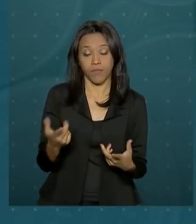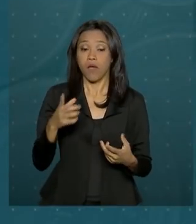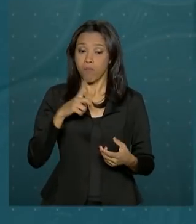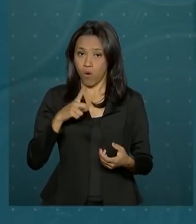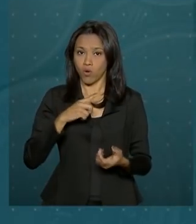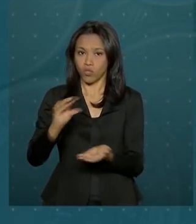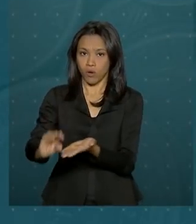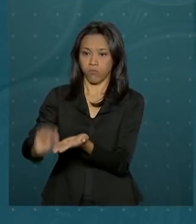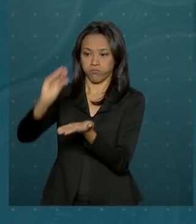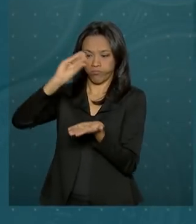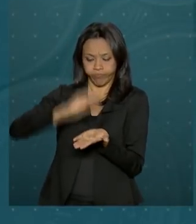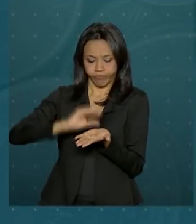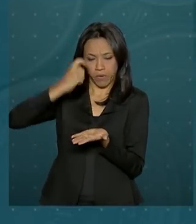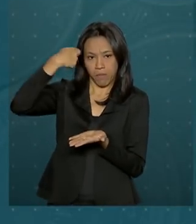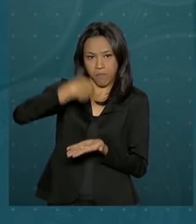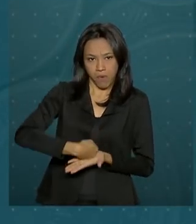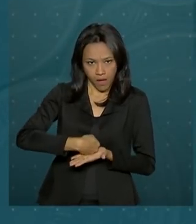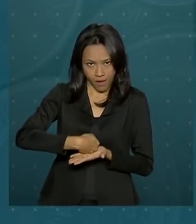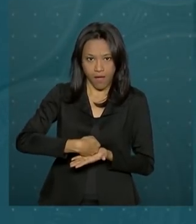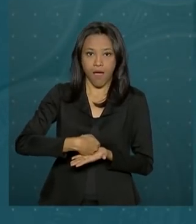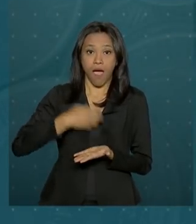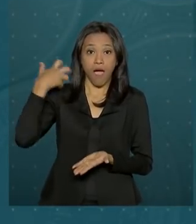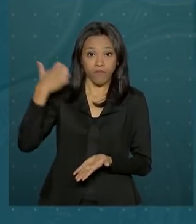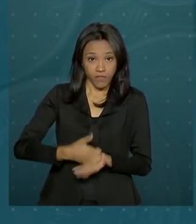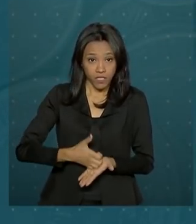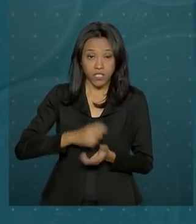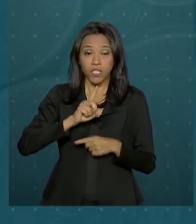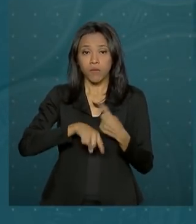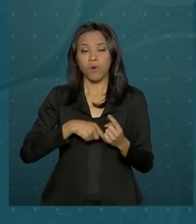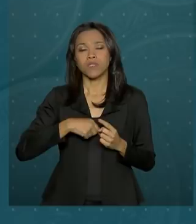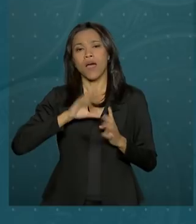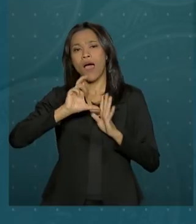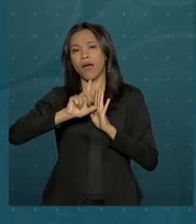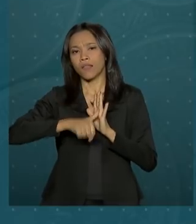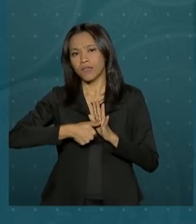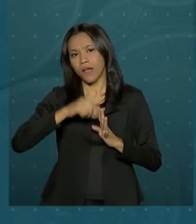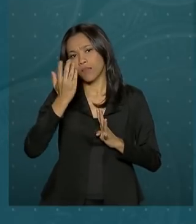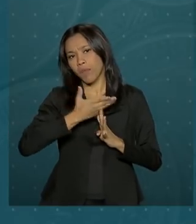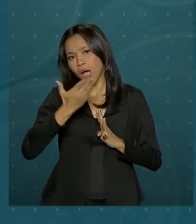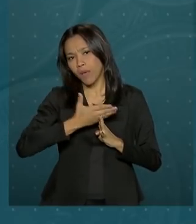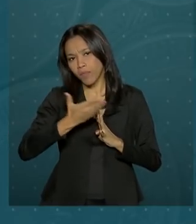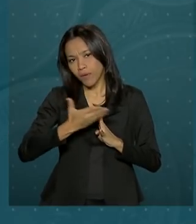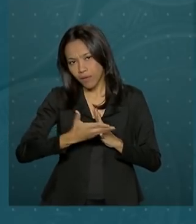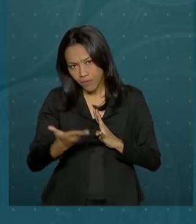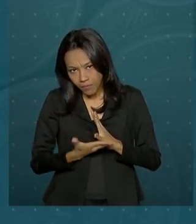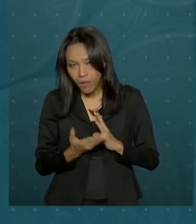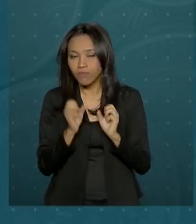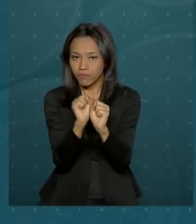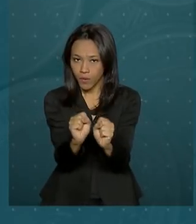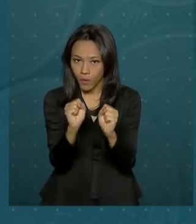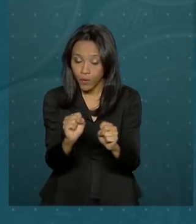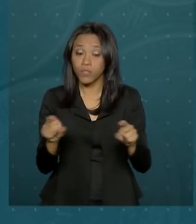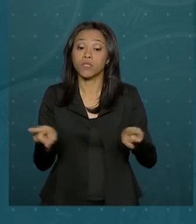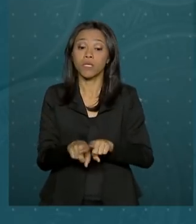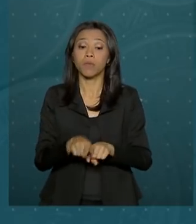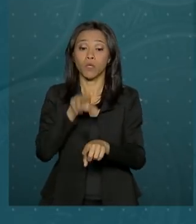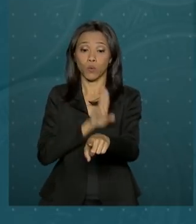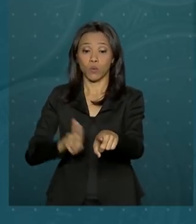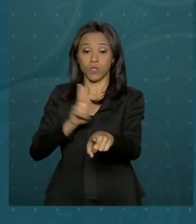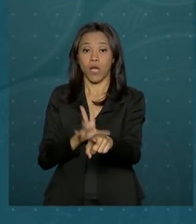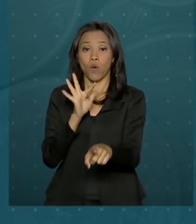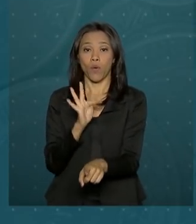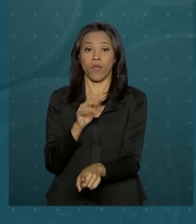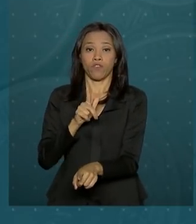uma entrada à vista e incorporar as parcelas atrasadas nas prestações a vencer. Pode usar o FGTS para